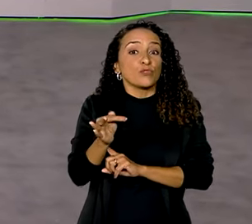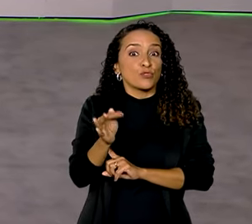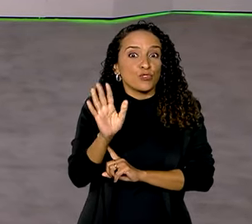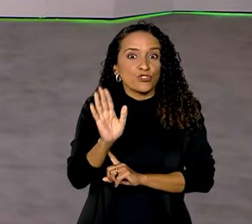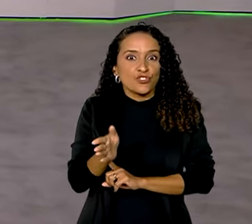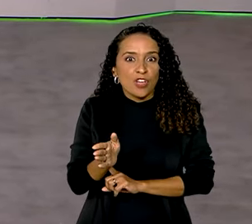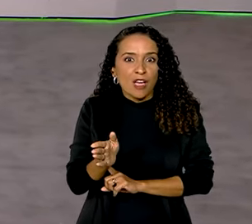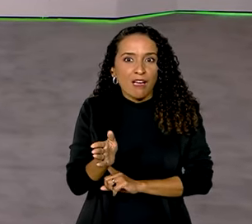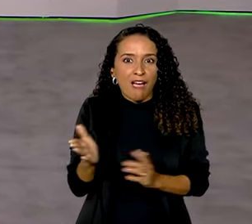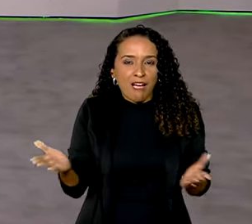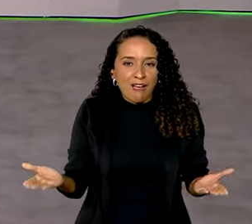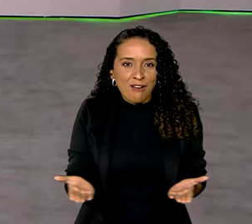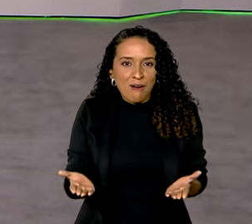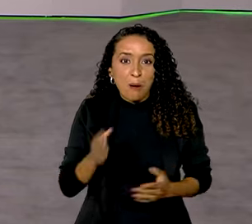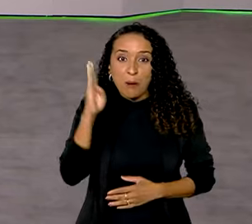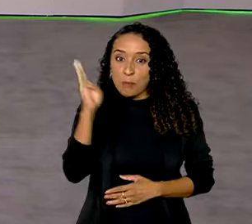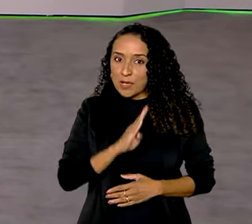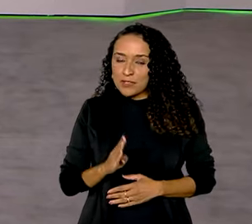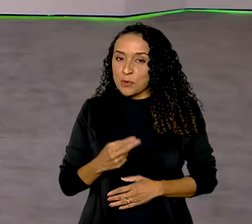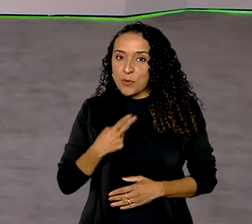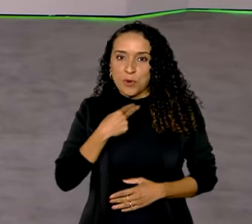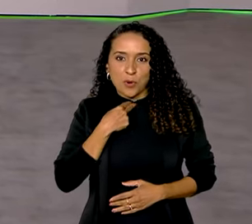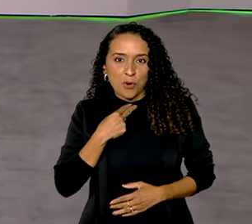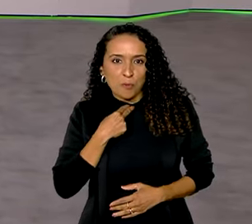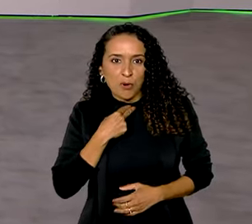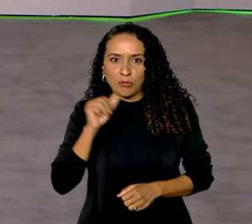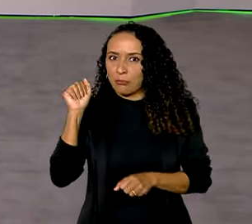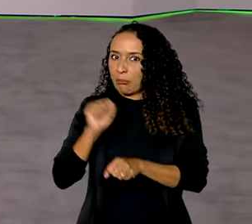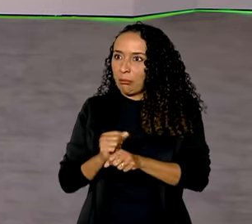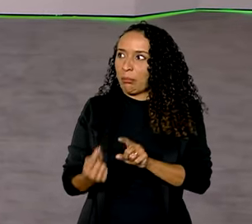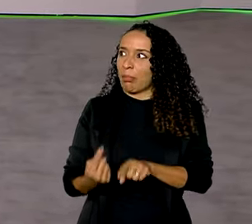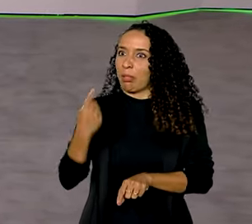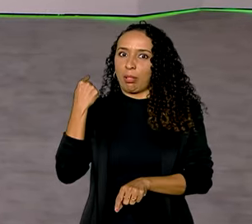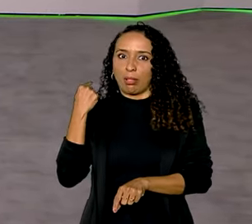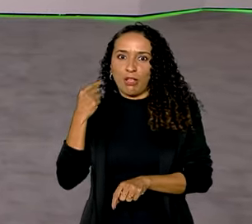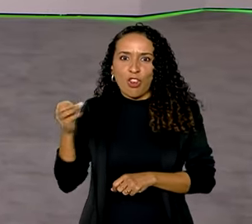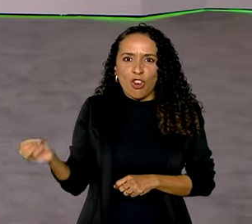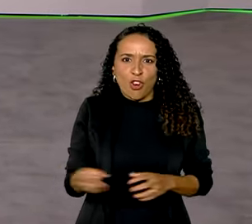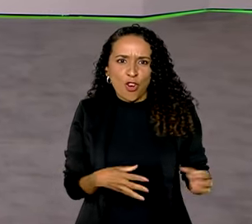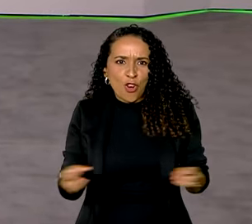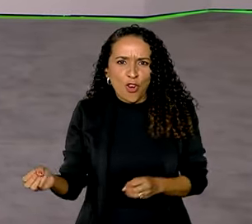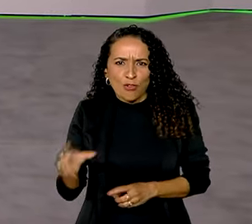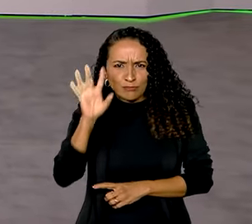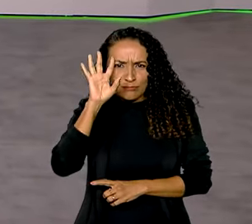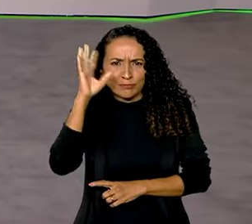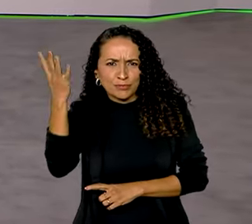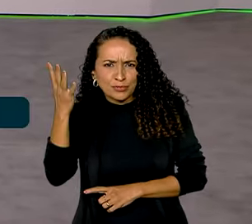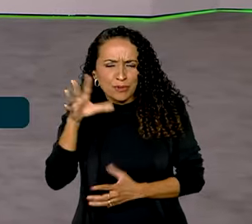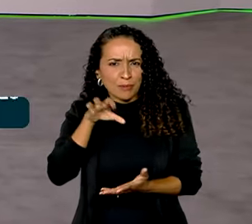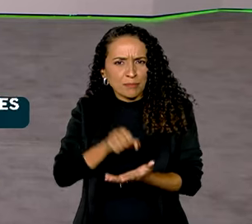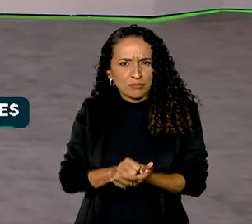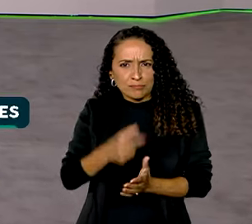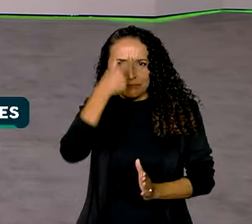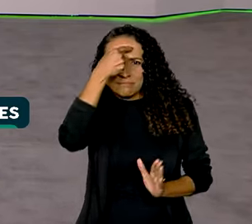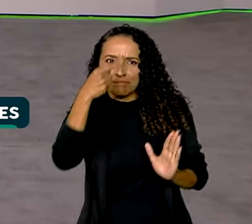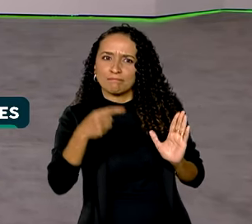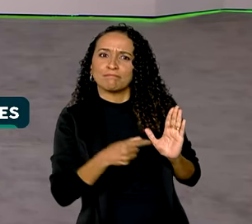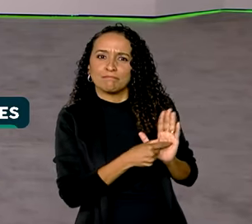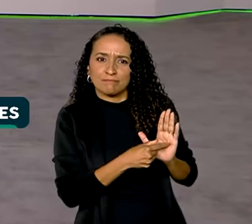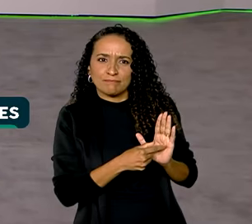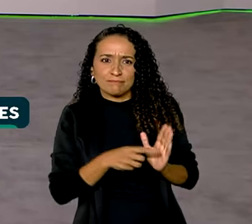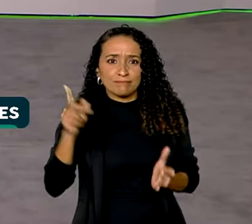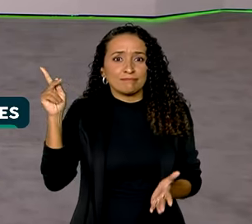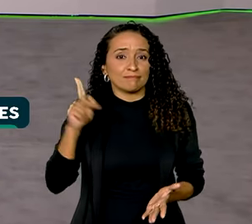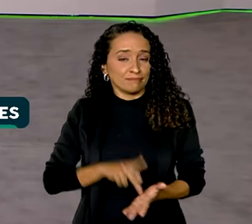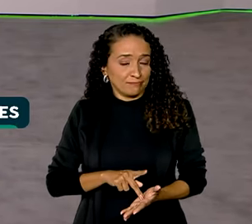futuro já chegou e o Brasil não pode ficar pra trás na inovação de soluções que aplicam a inteligência